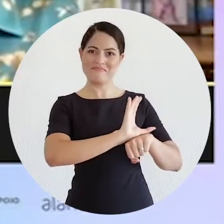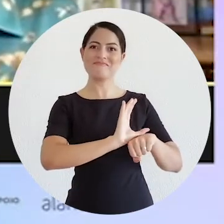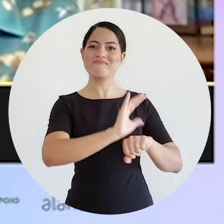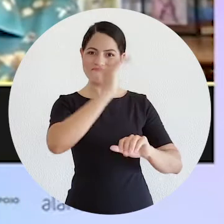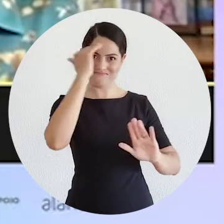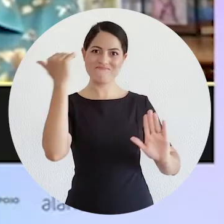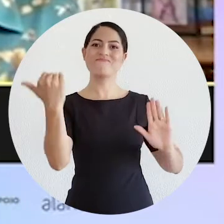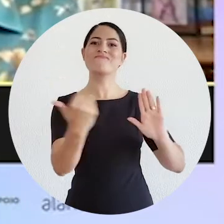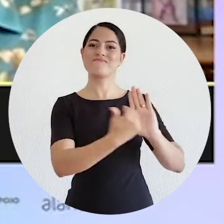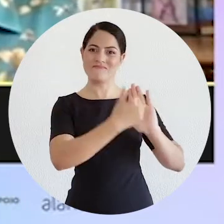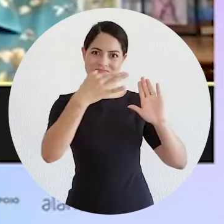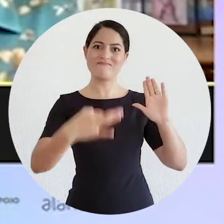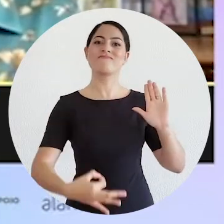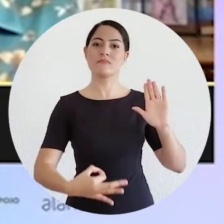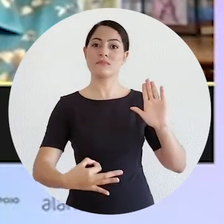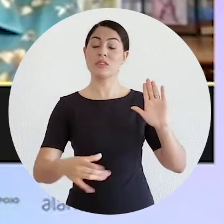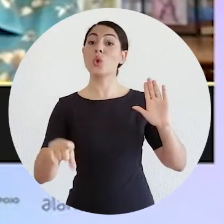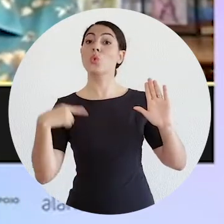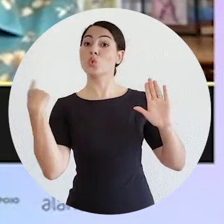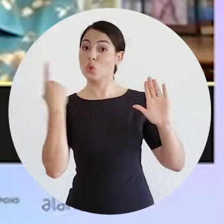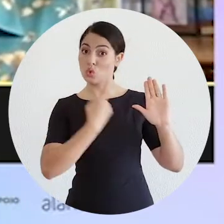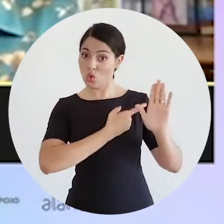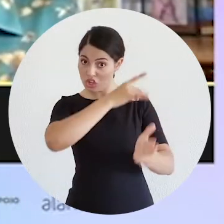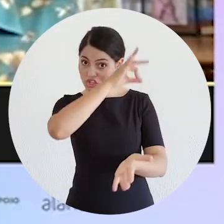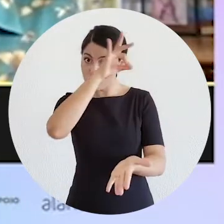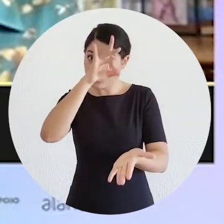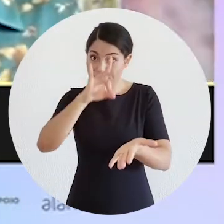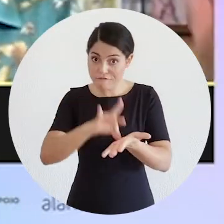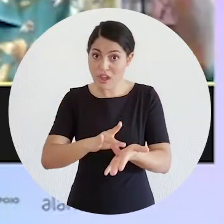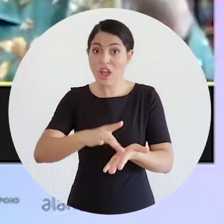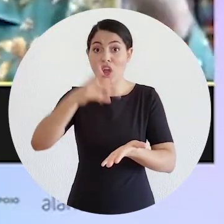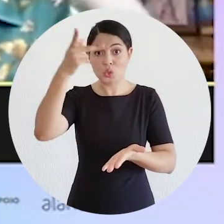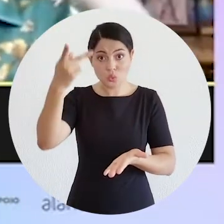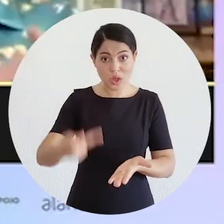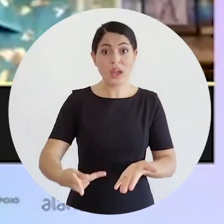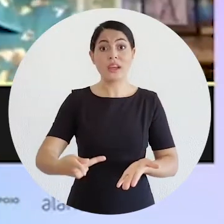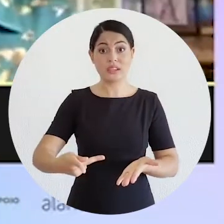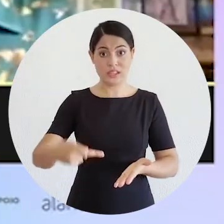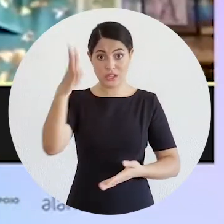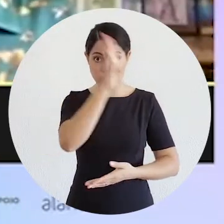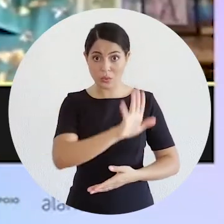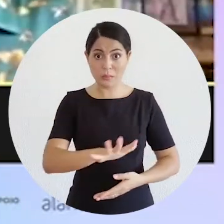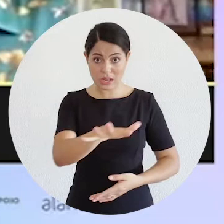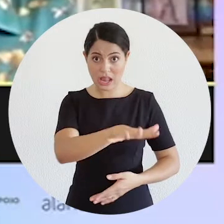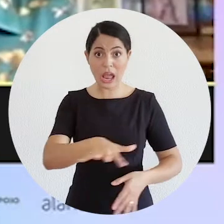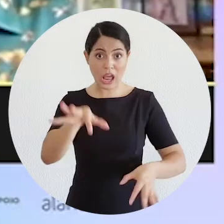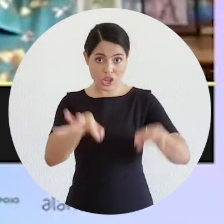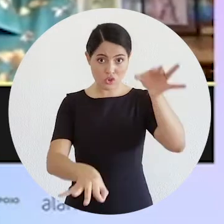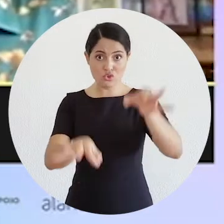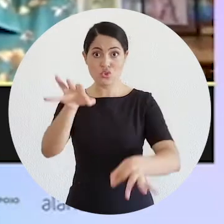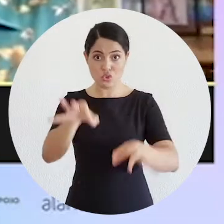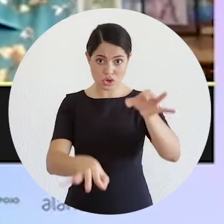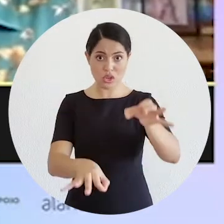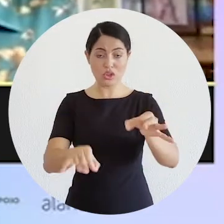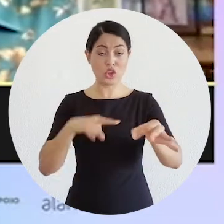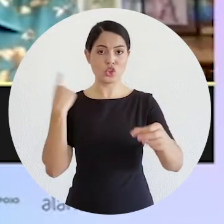constitucional. Portanto, estamos a ela, dentro do nosso sistema jurídico,